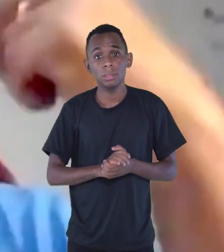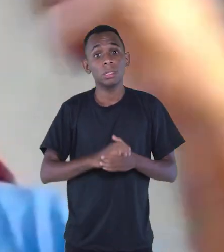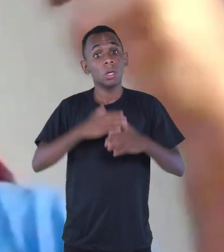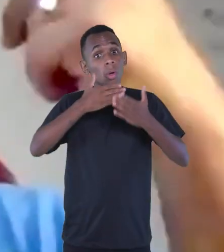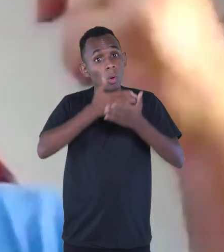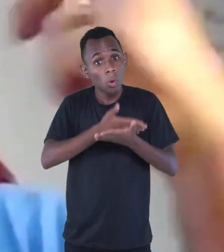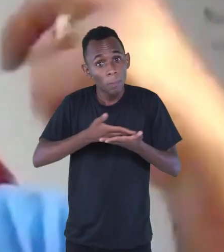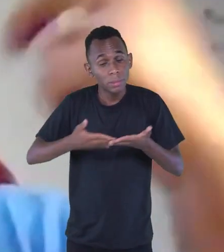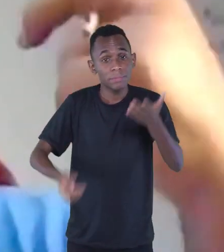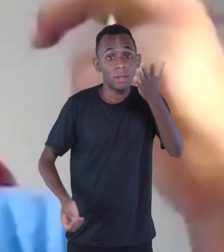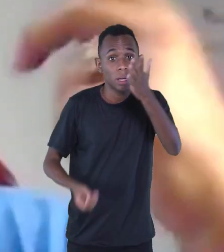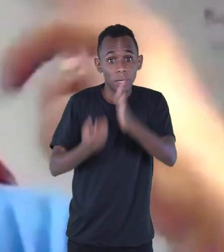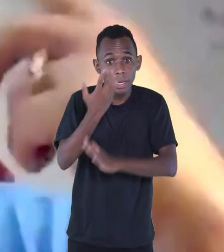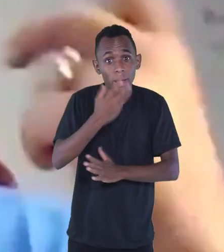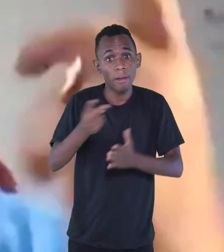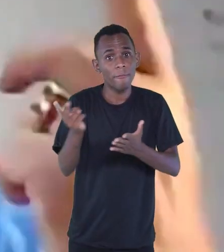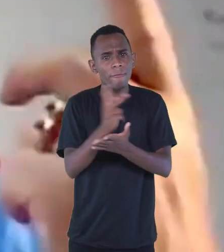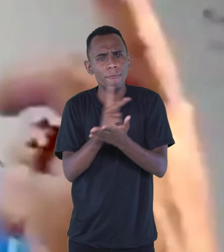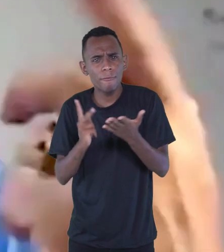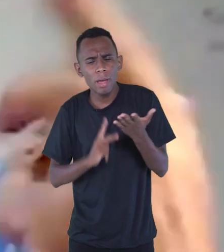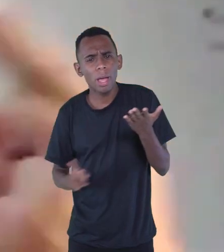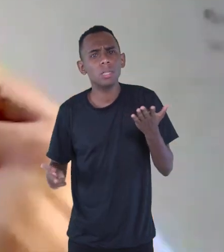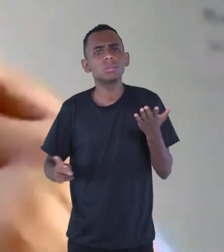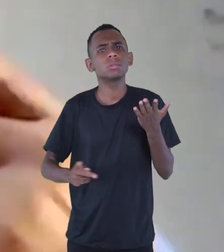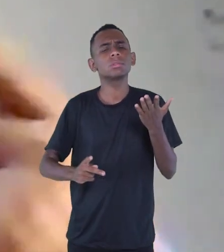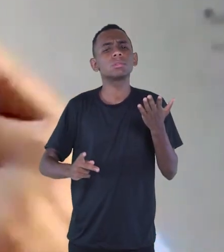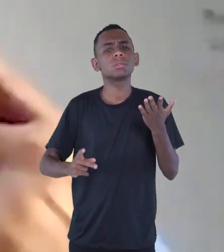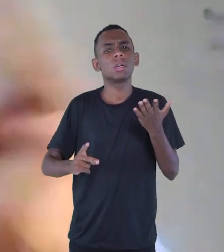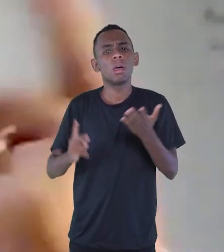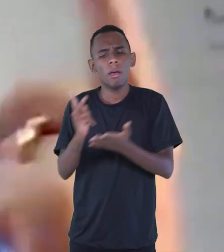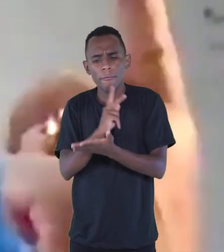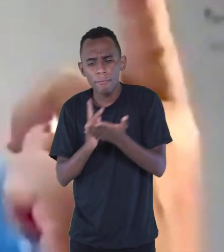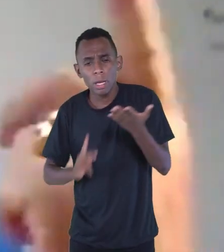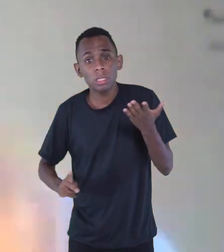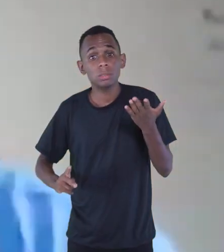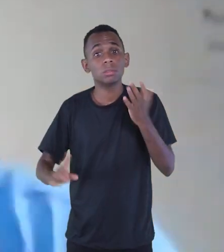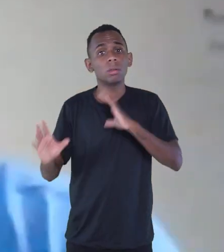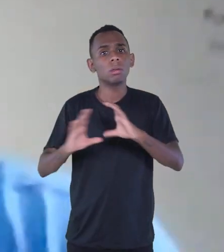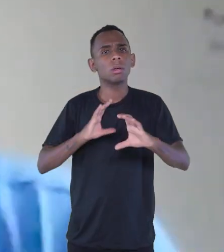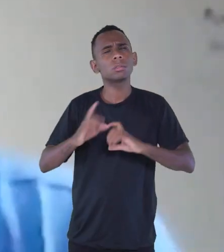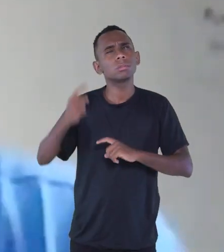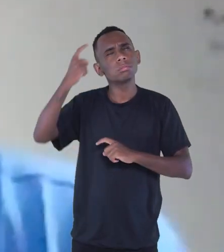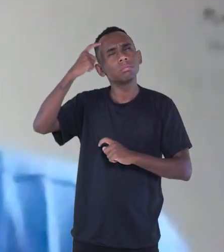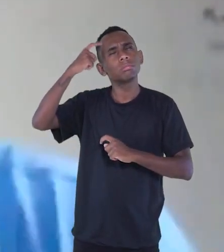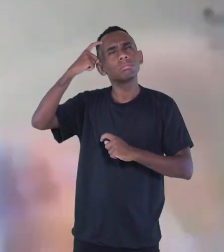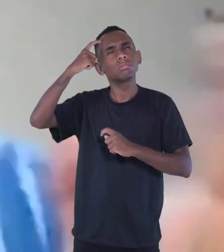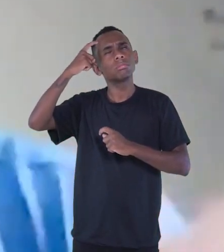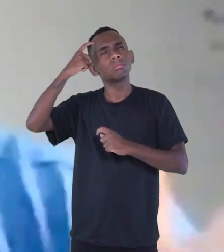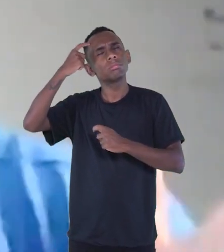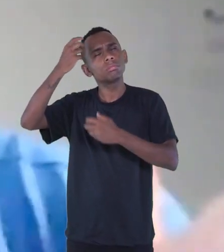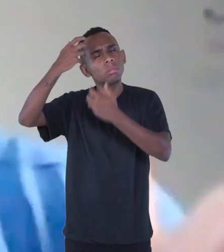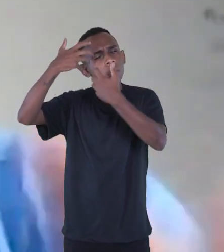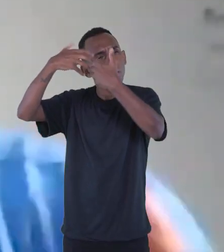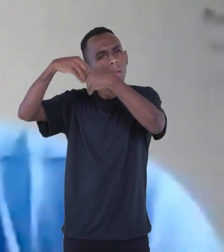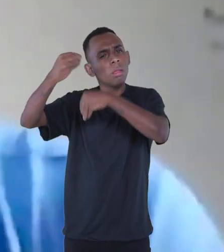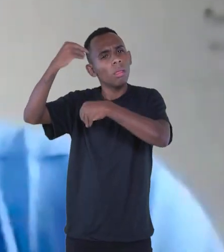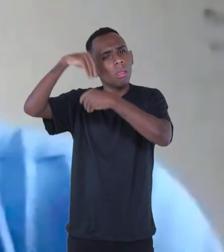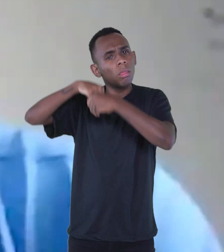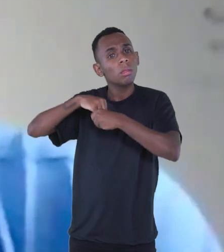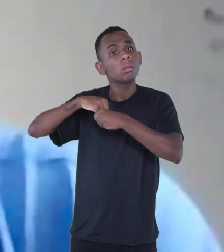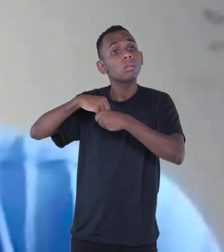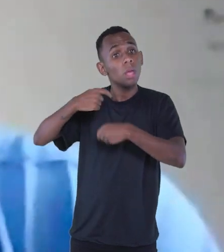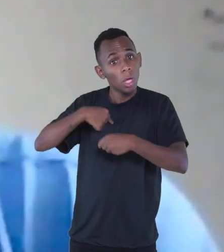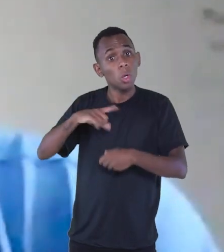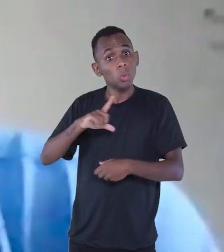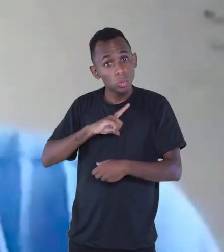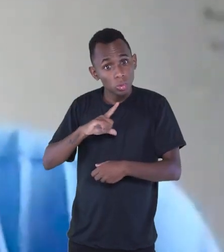começava a criar versos e cantando aquilo só aqui dentro da cabeça, sem saber que eu dominava